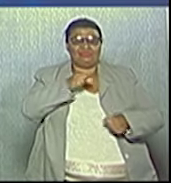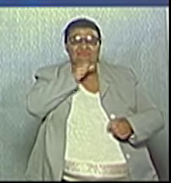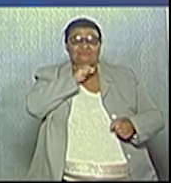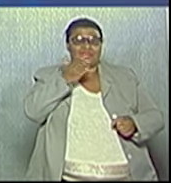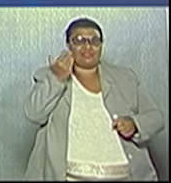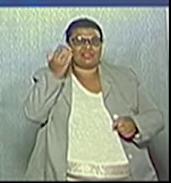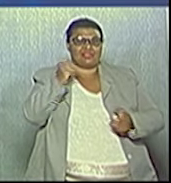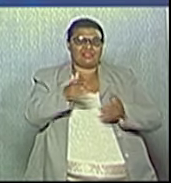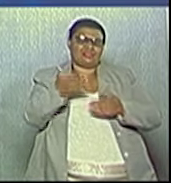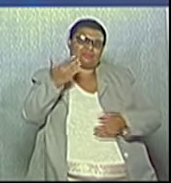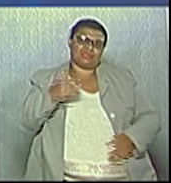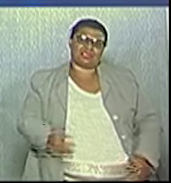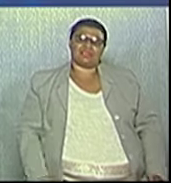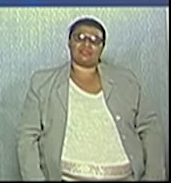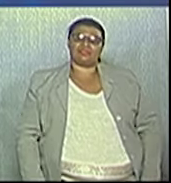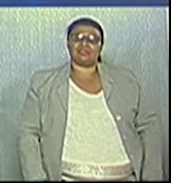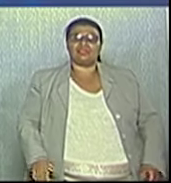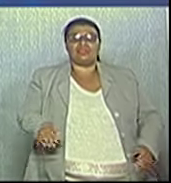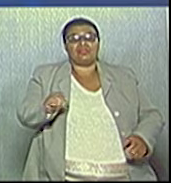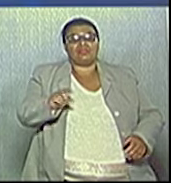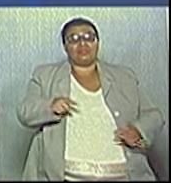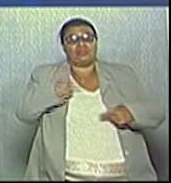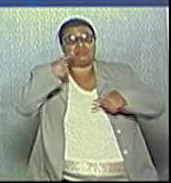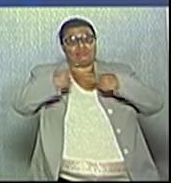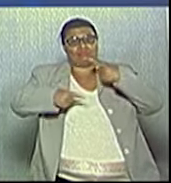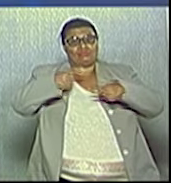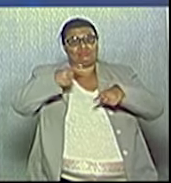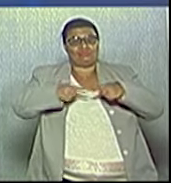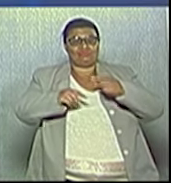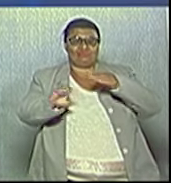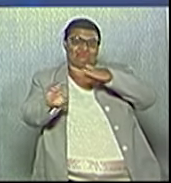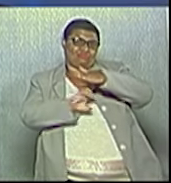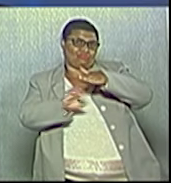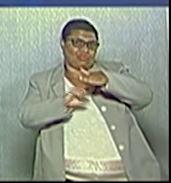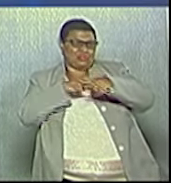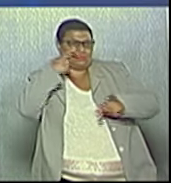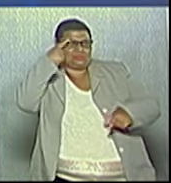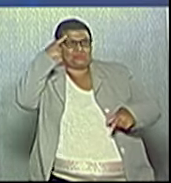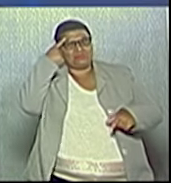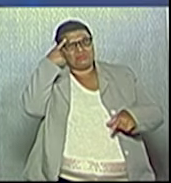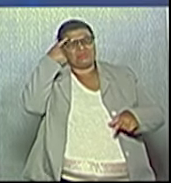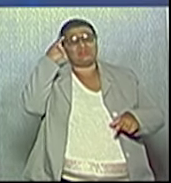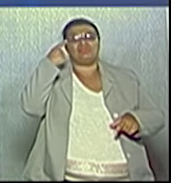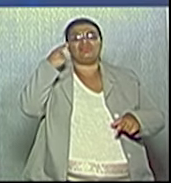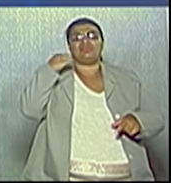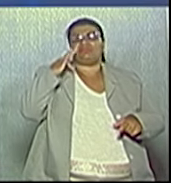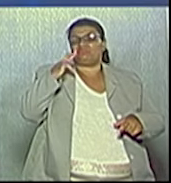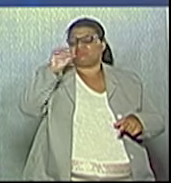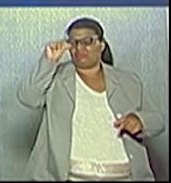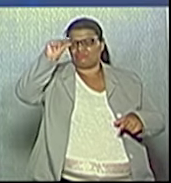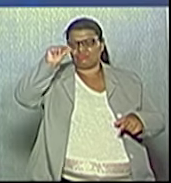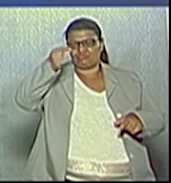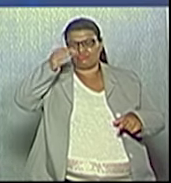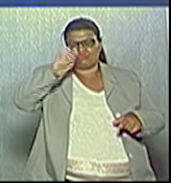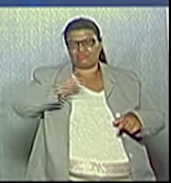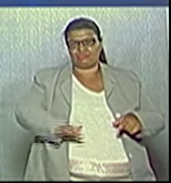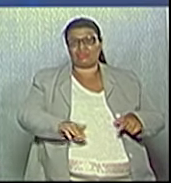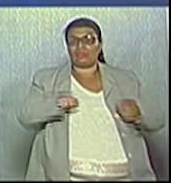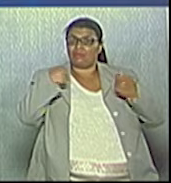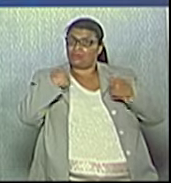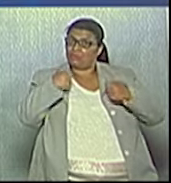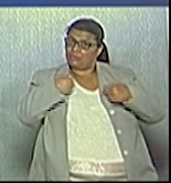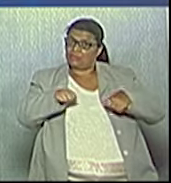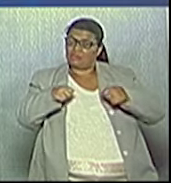de medição mostra que a política só focada à questão da indústria, ela é uma política miúpe e que pode ser aprimorada.